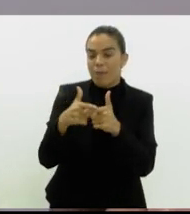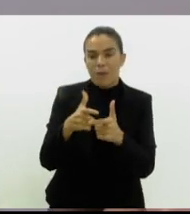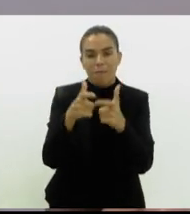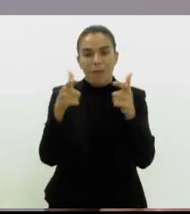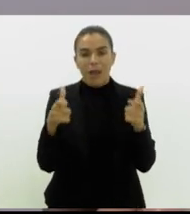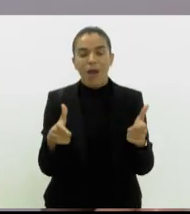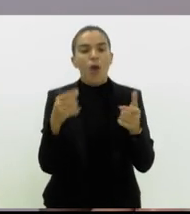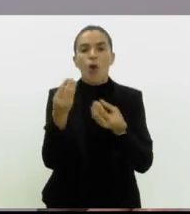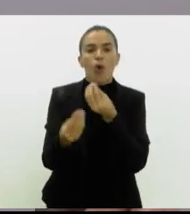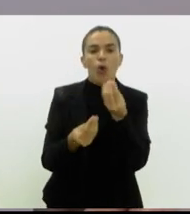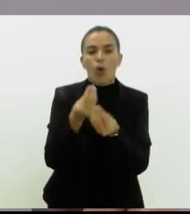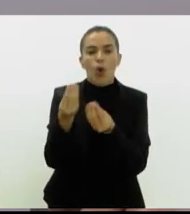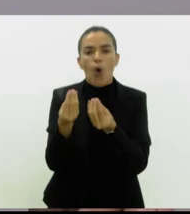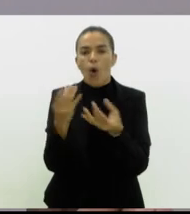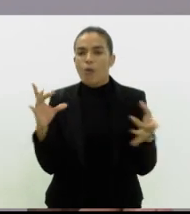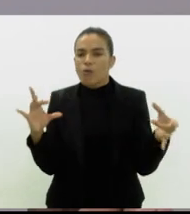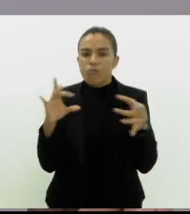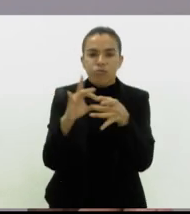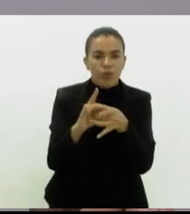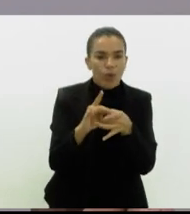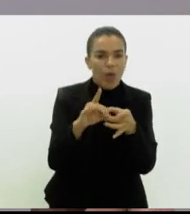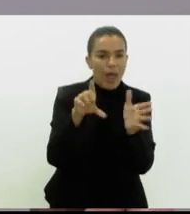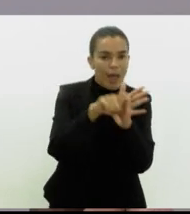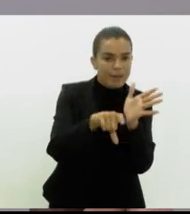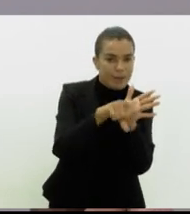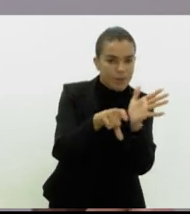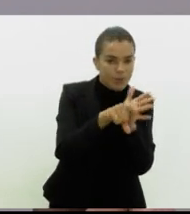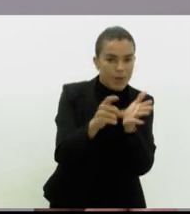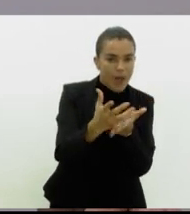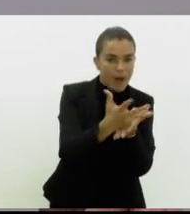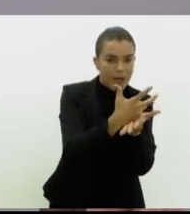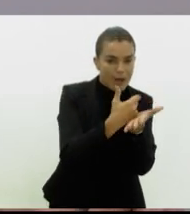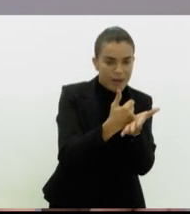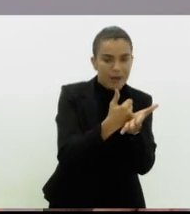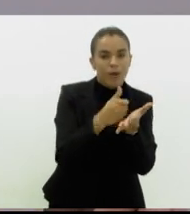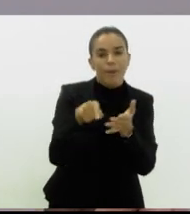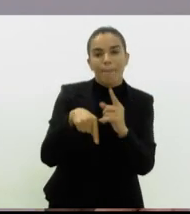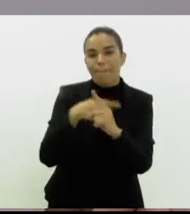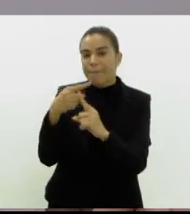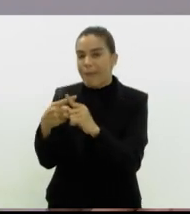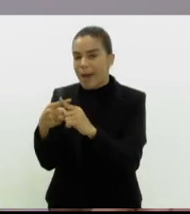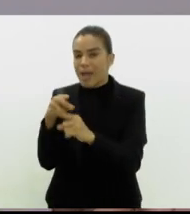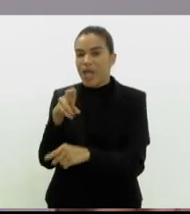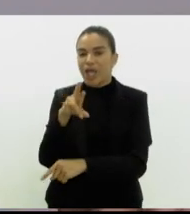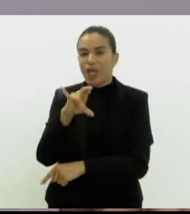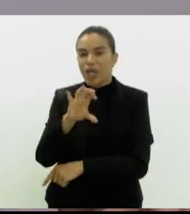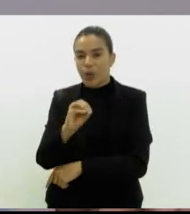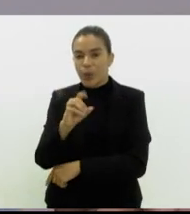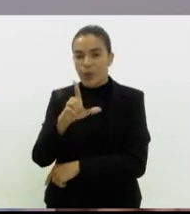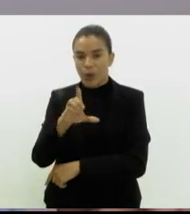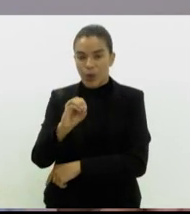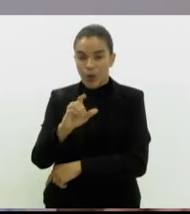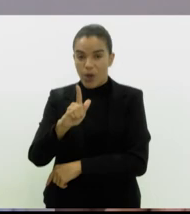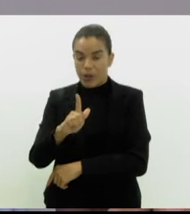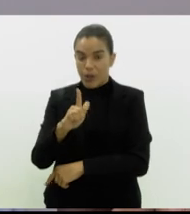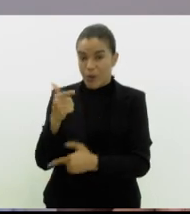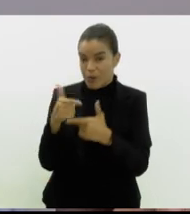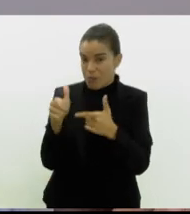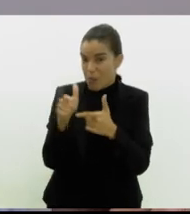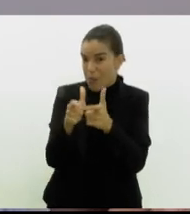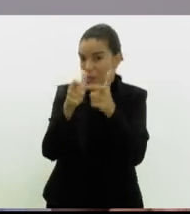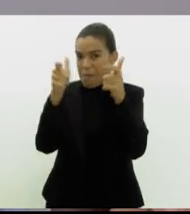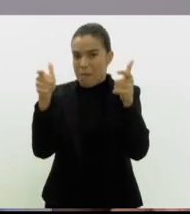que é como conciliar a substituição tributária com o que a gente chama de Rio Log. Eu acho que o problema é mais amplo que